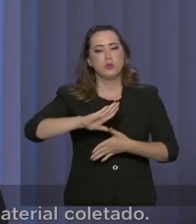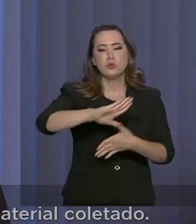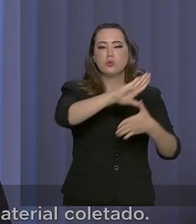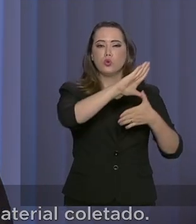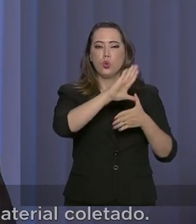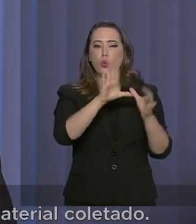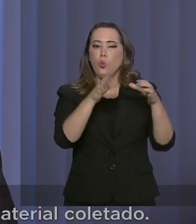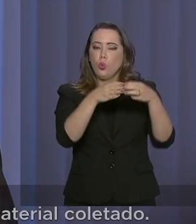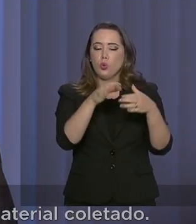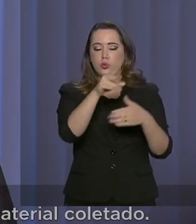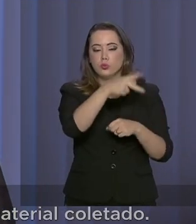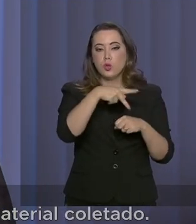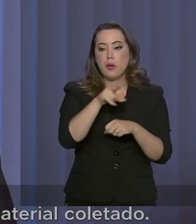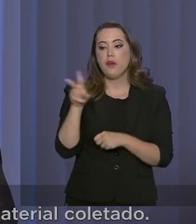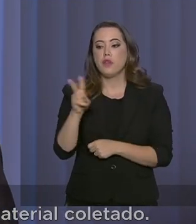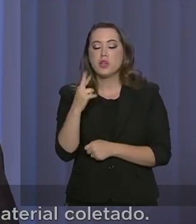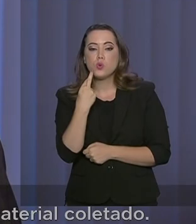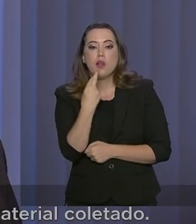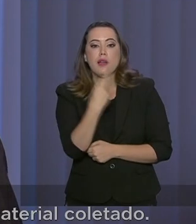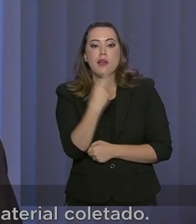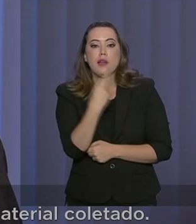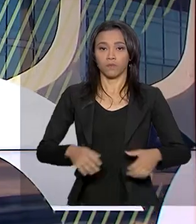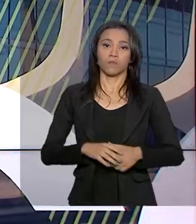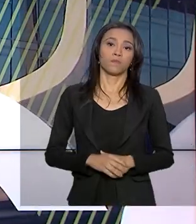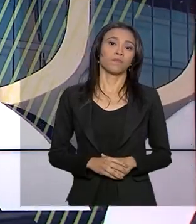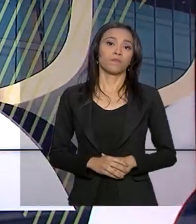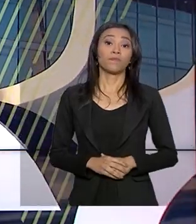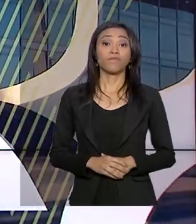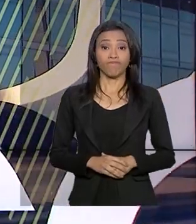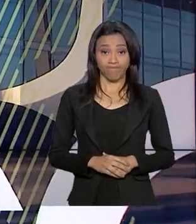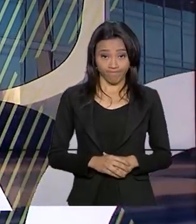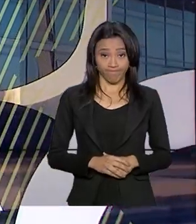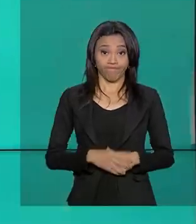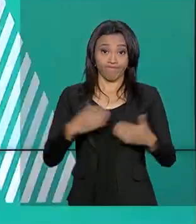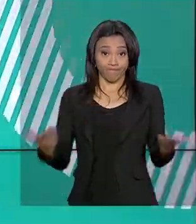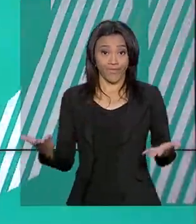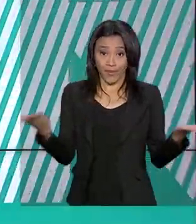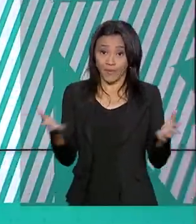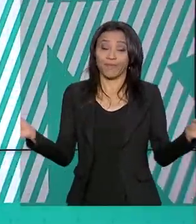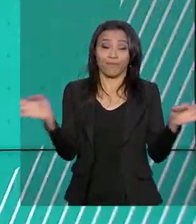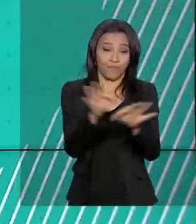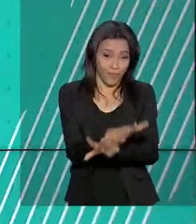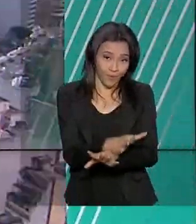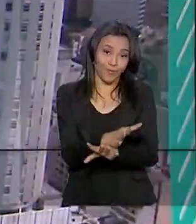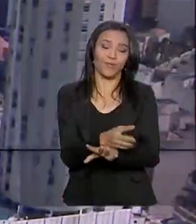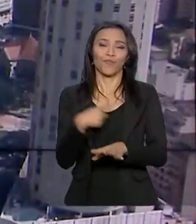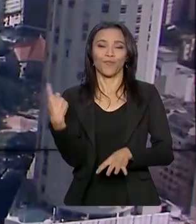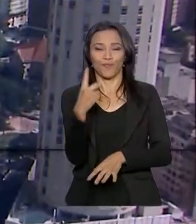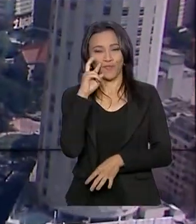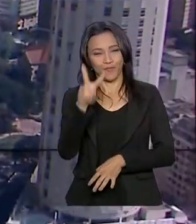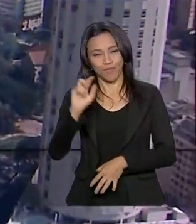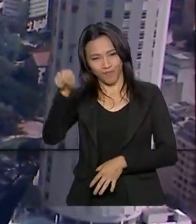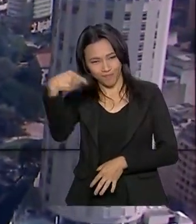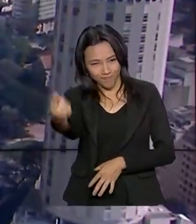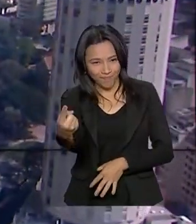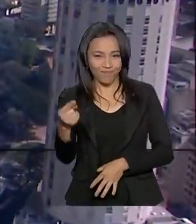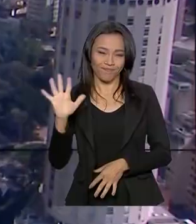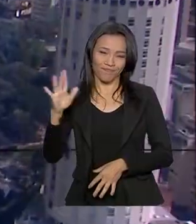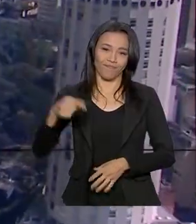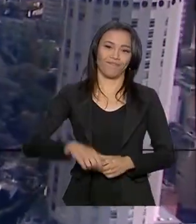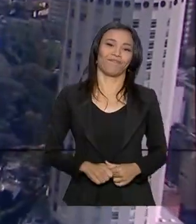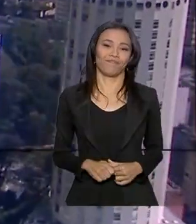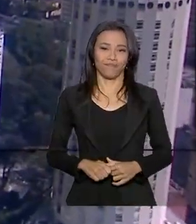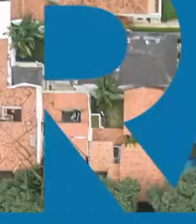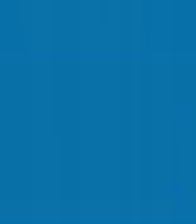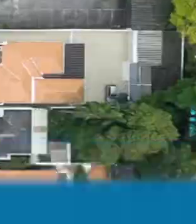Venezuela se manifeste sobre o material coletado. E o governo agora fica por aqui. Nos vemos na próxima edição. Até lá!